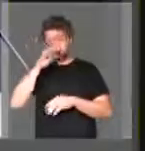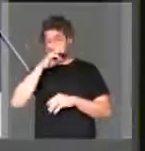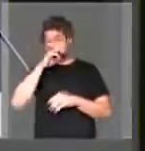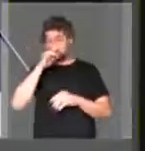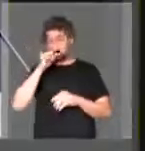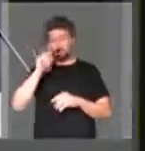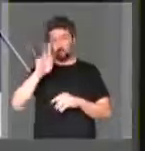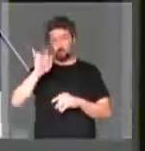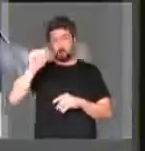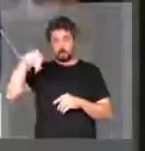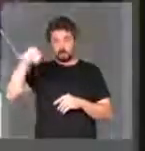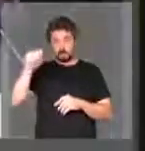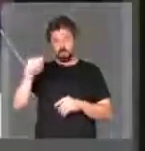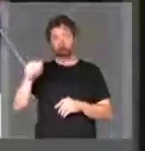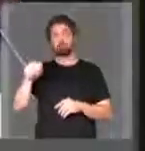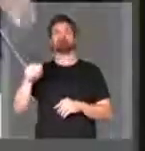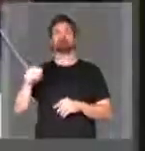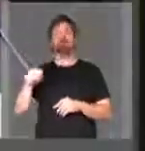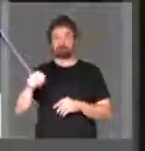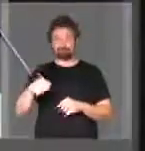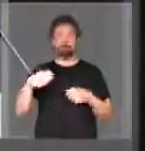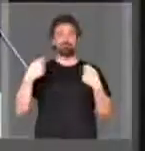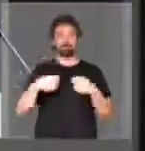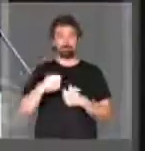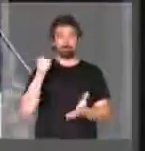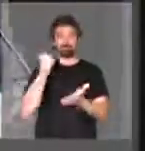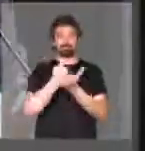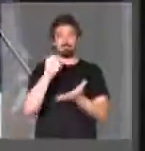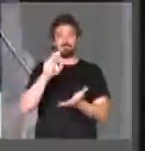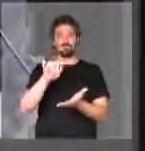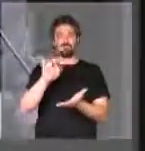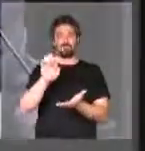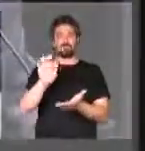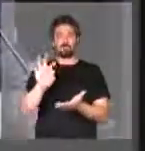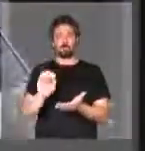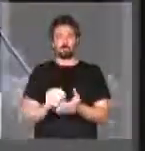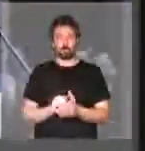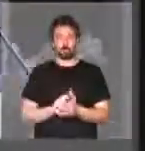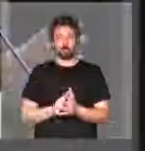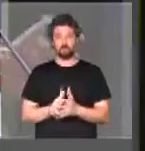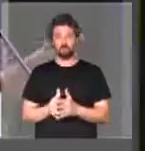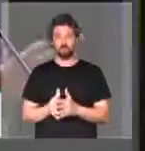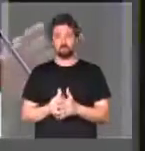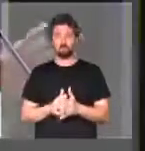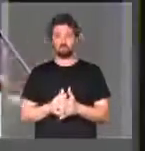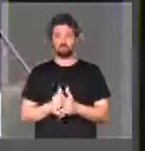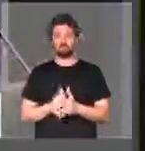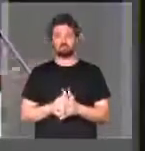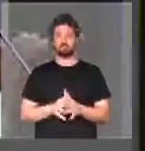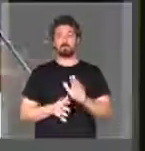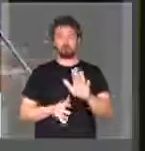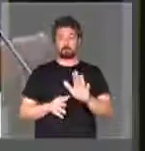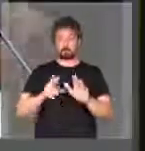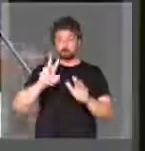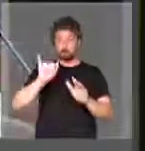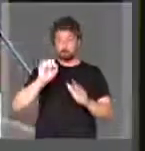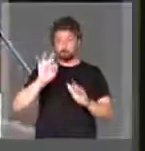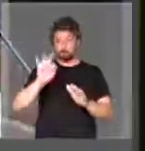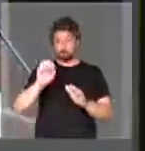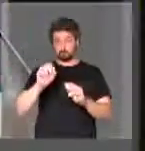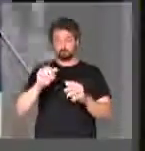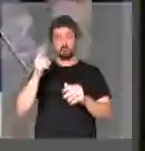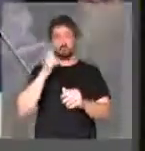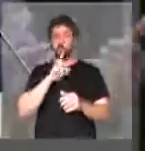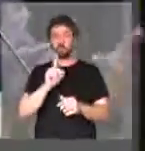na Guiana, aí precisa de um visto. Veja que esse visto, ele não consegue